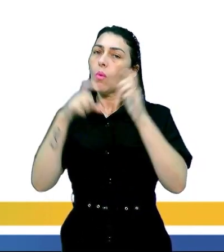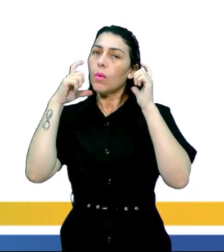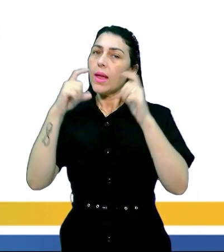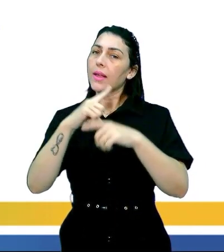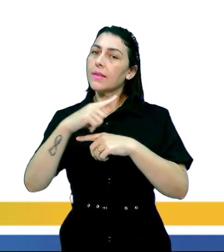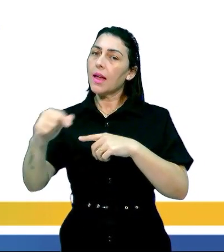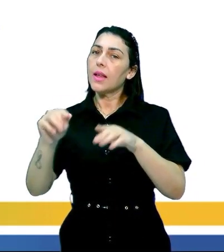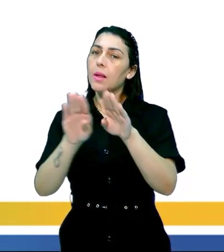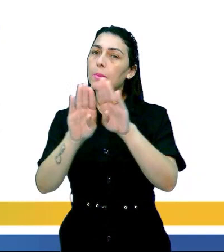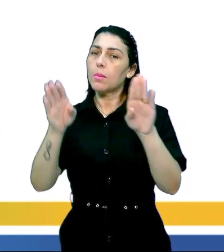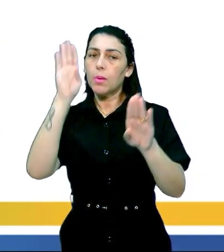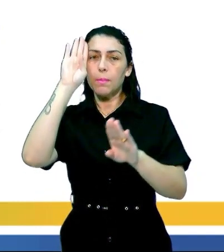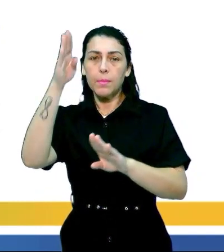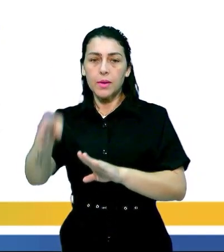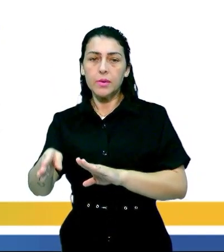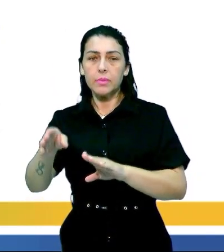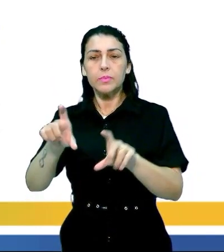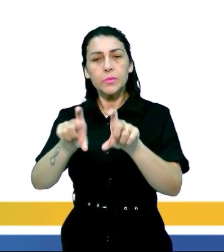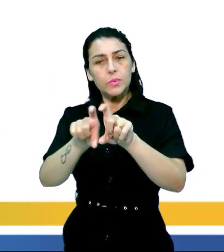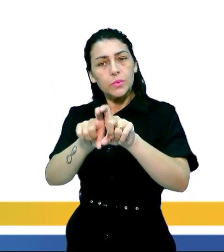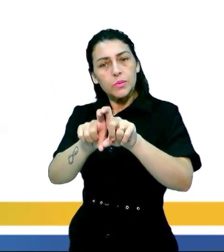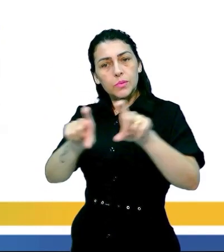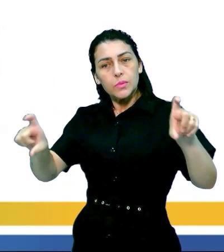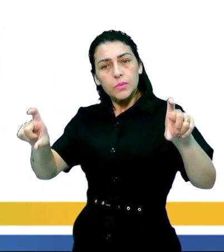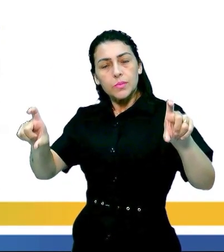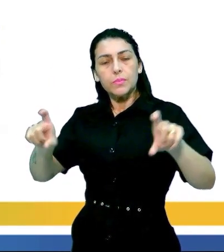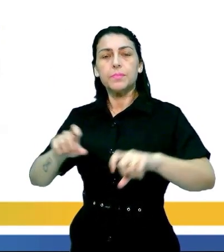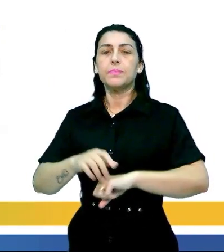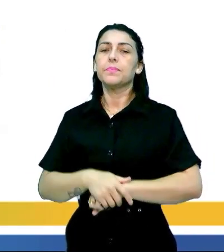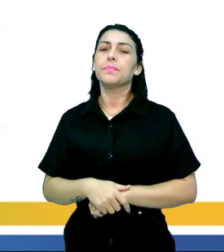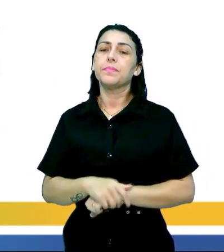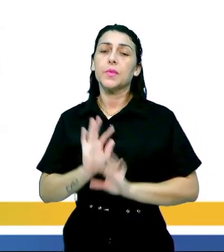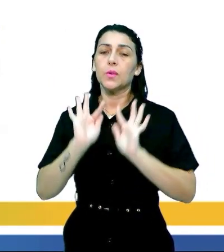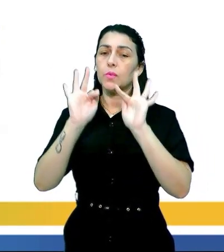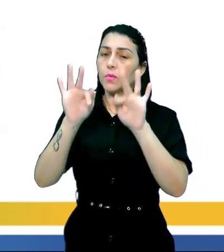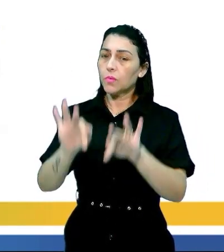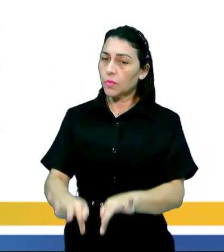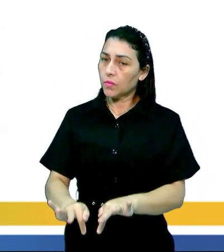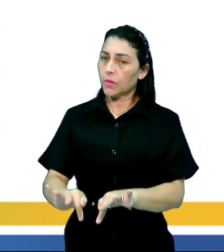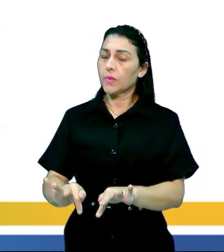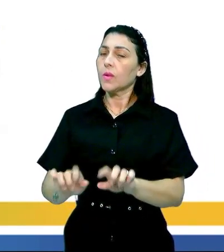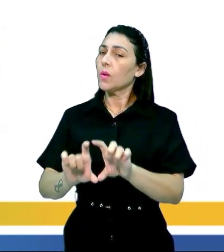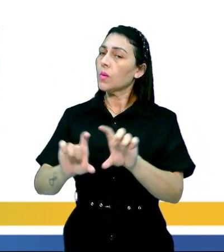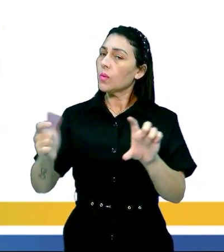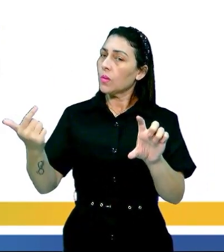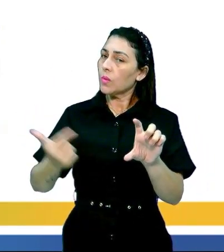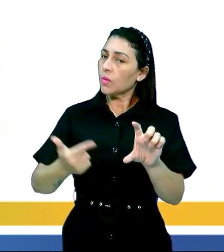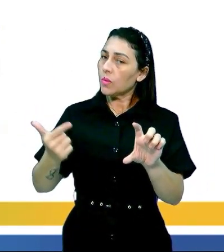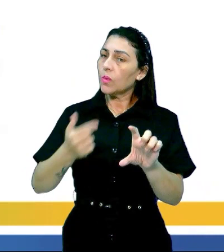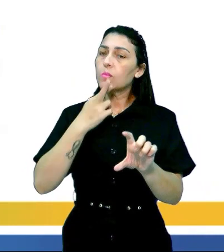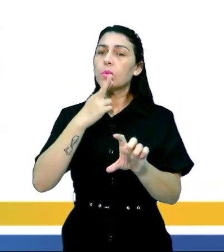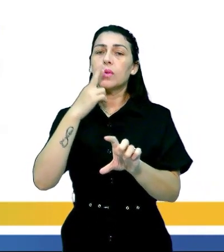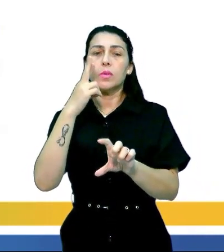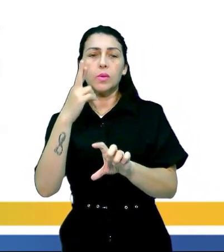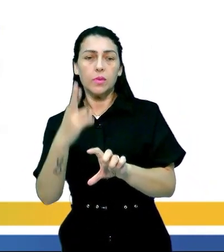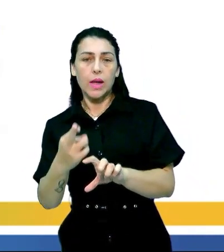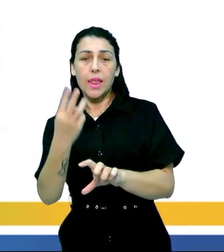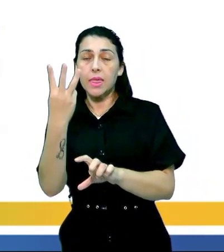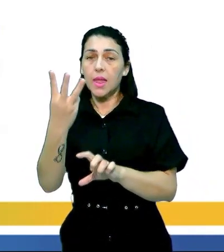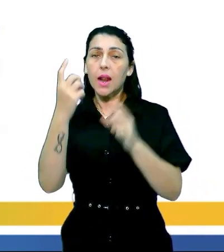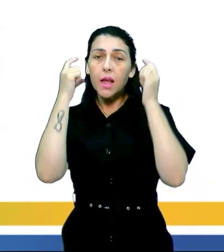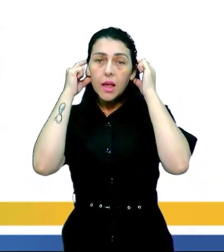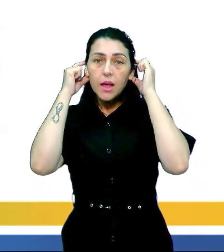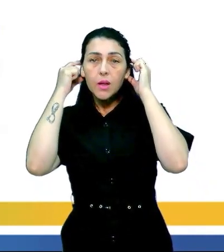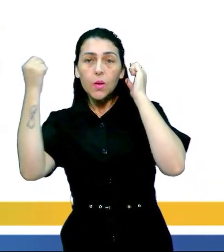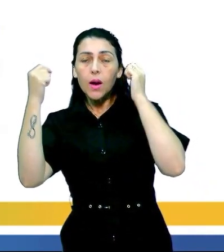portão principal isso tá ali ó né olha lá ó no final do segundo parágrafo com resultado de três